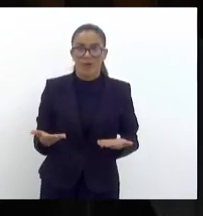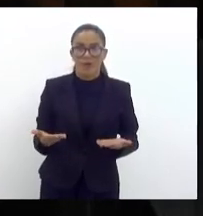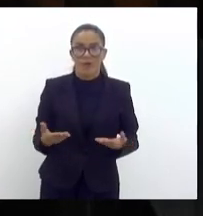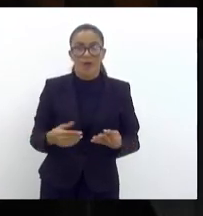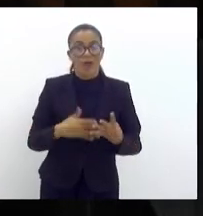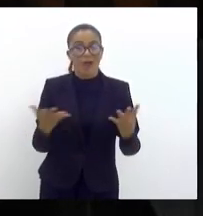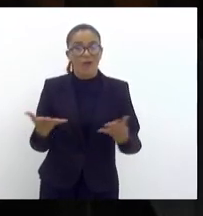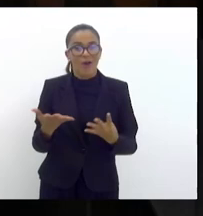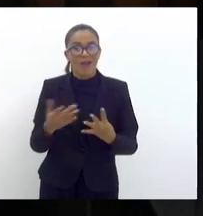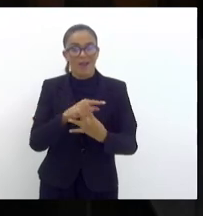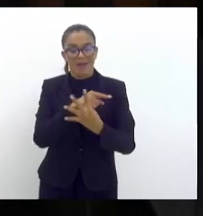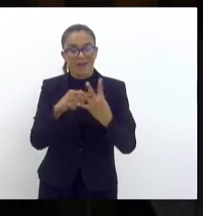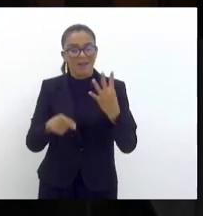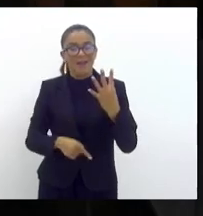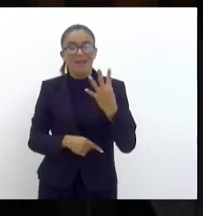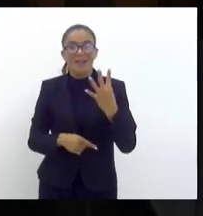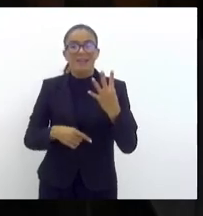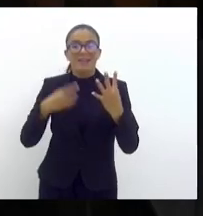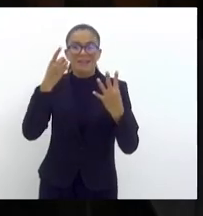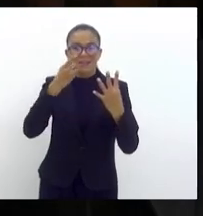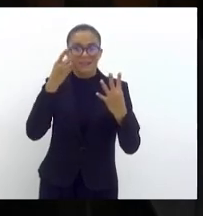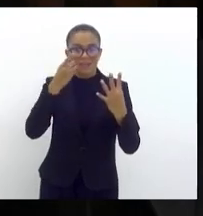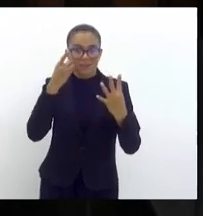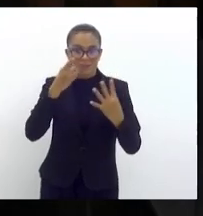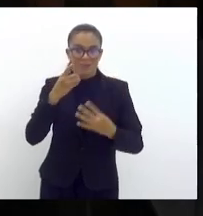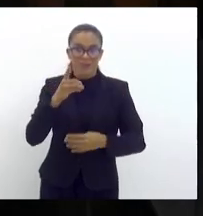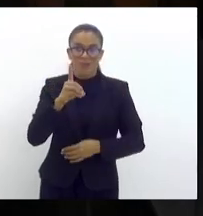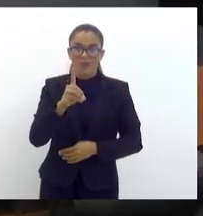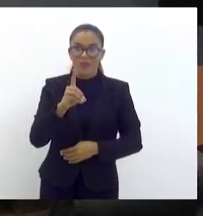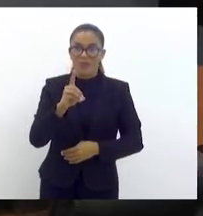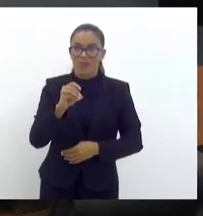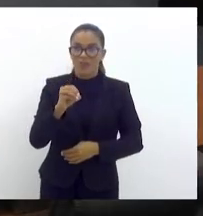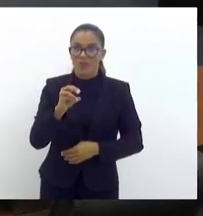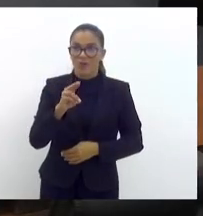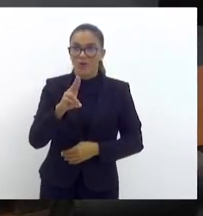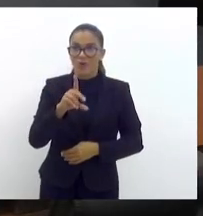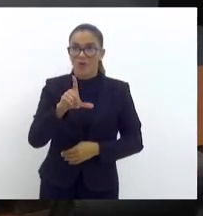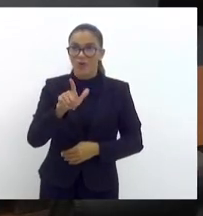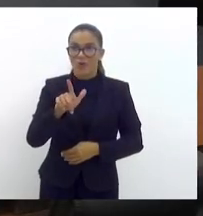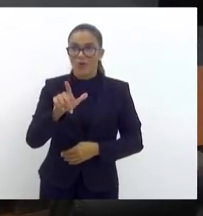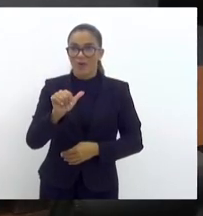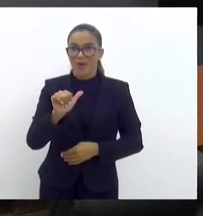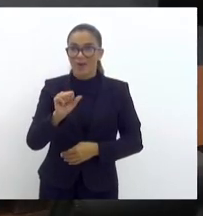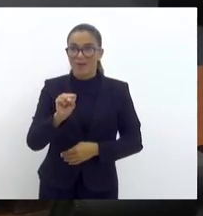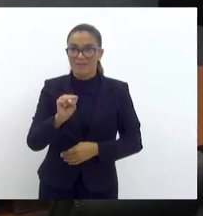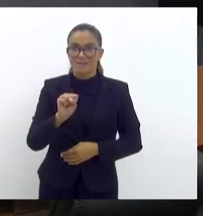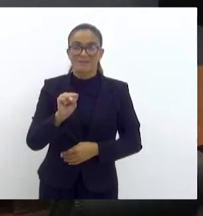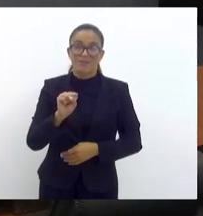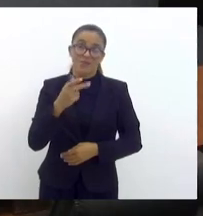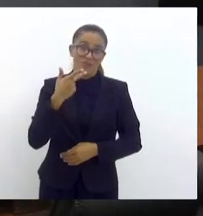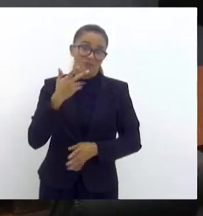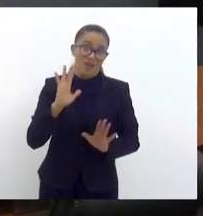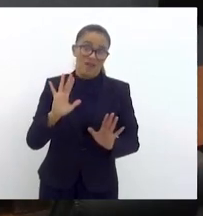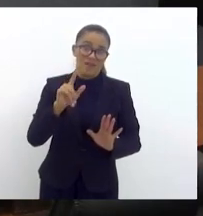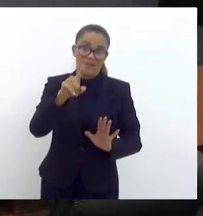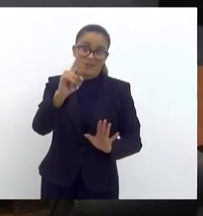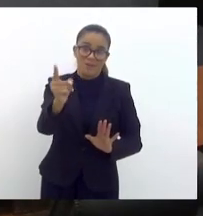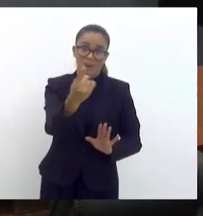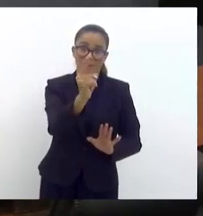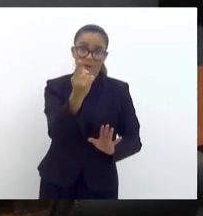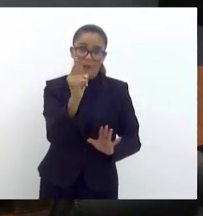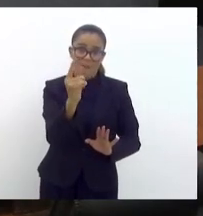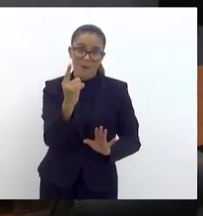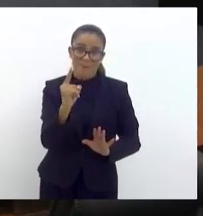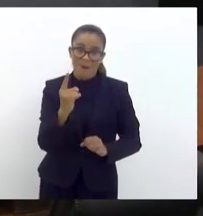zagueiro, deputado Douglas Ruas, e craque, Não, só assinalei, eu só não disse